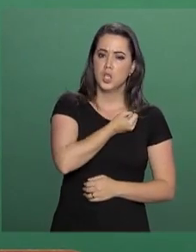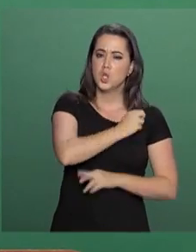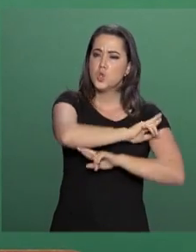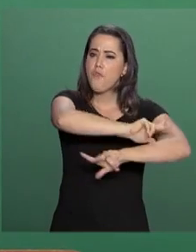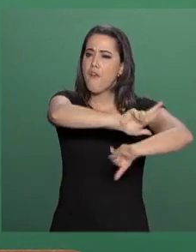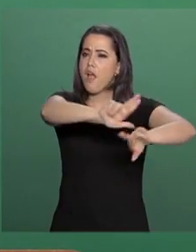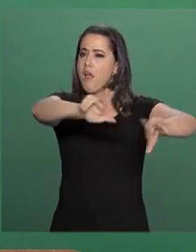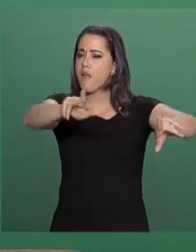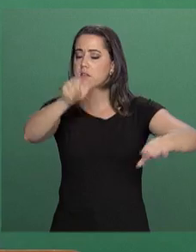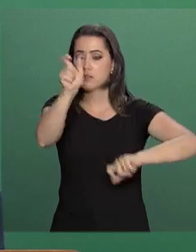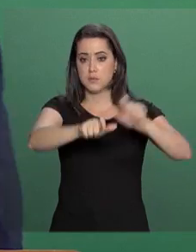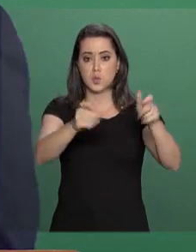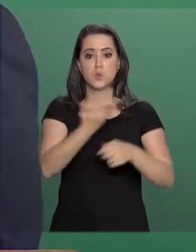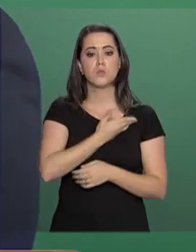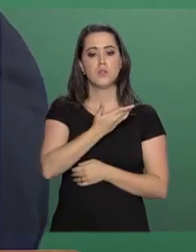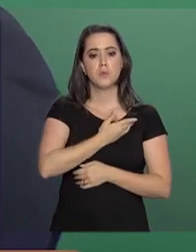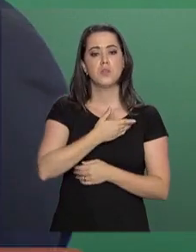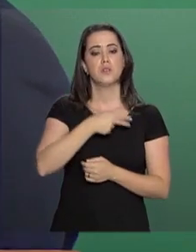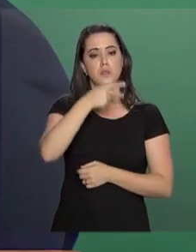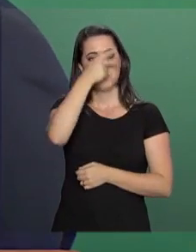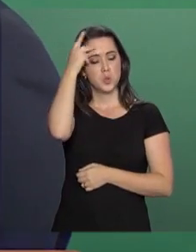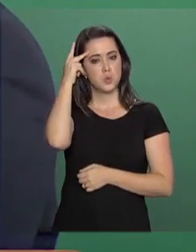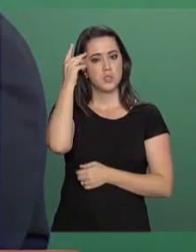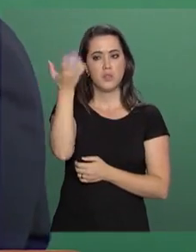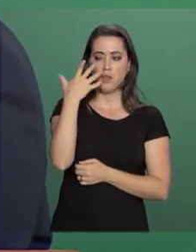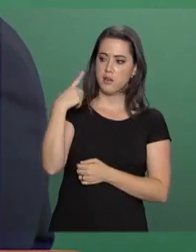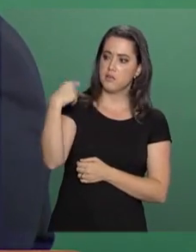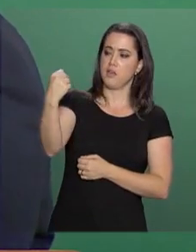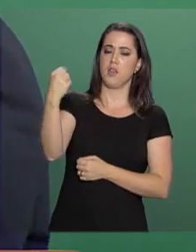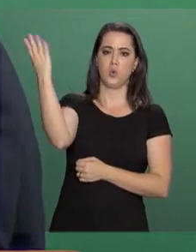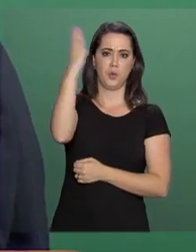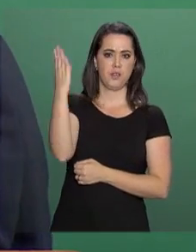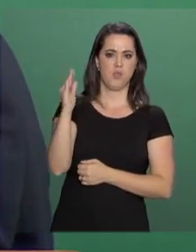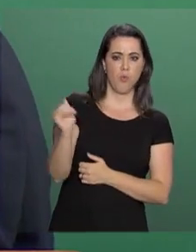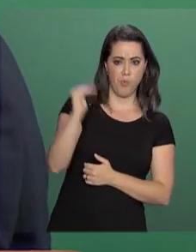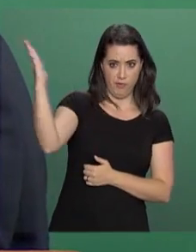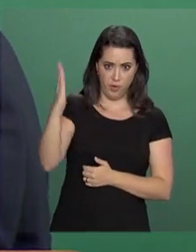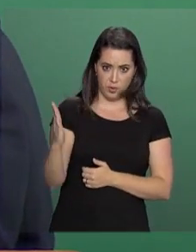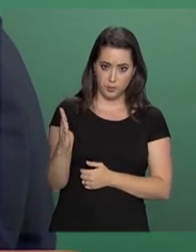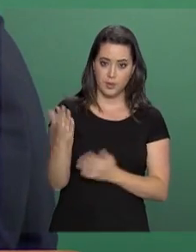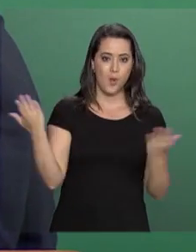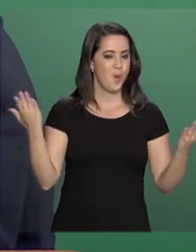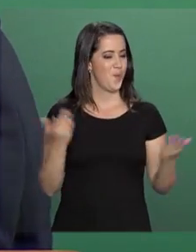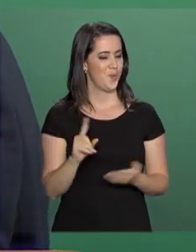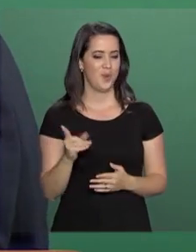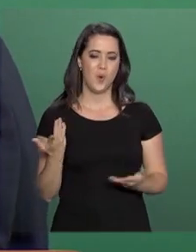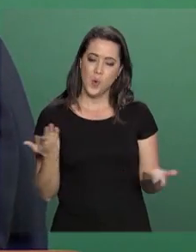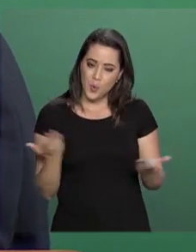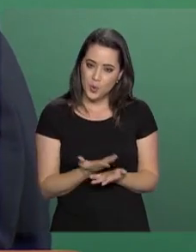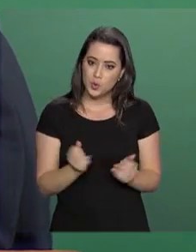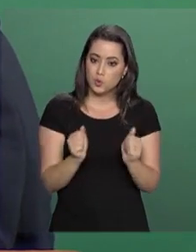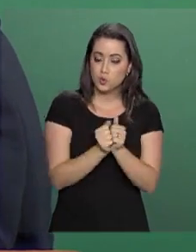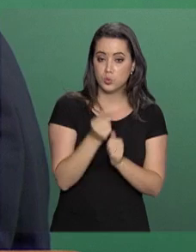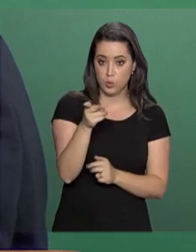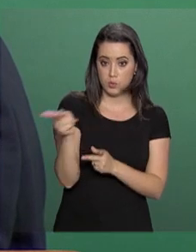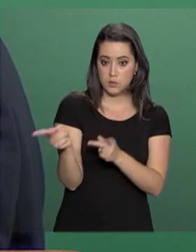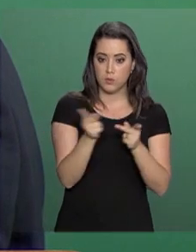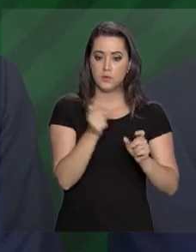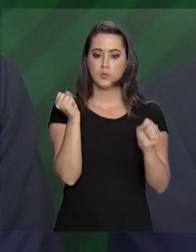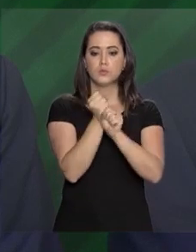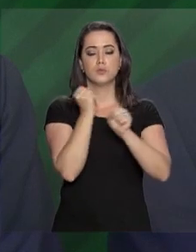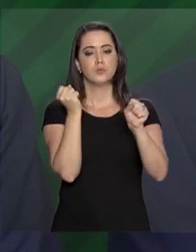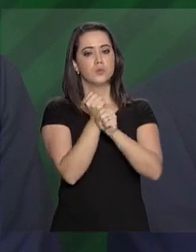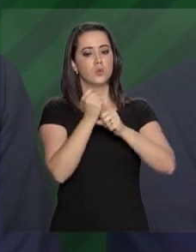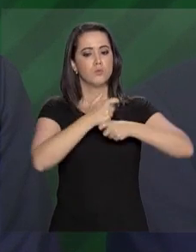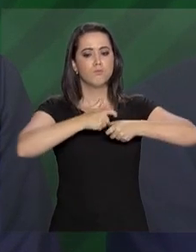e amigas que pensavam em sair do Brasil. Hoje não. Hoje querem, junto com o seu convite, construir